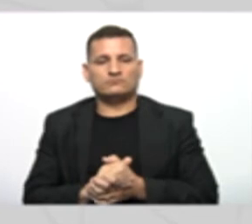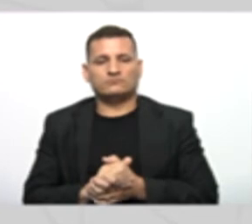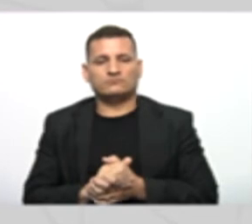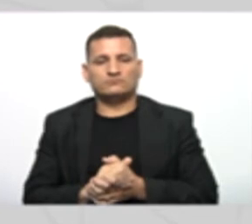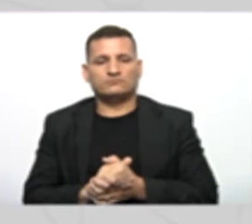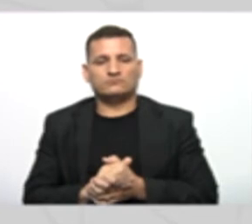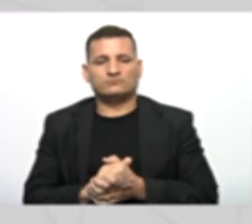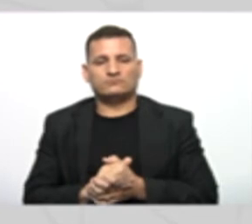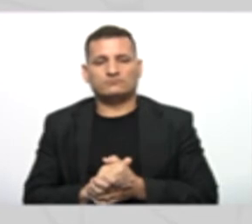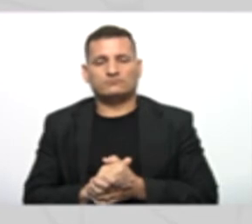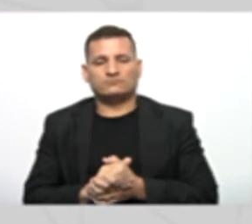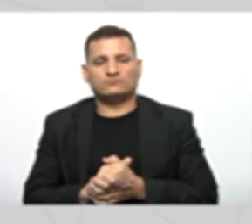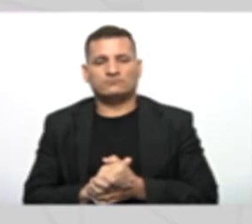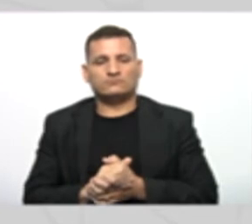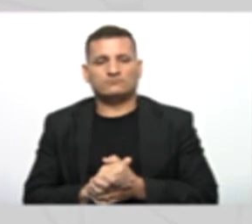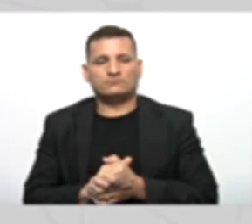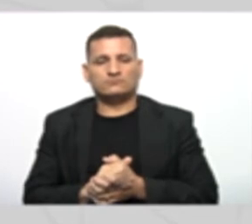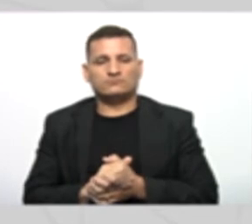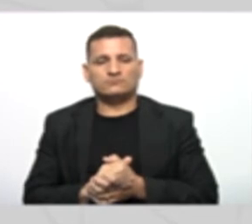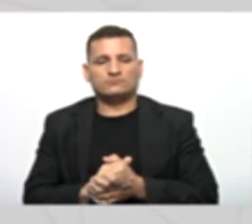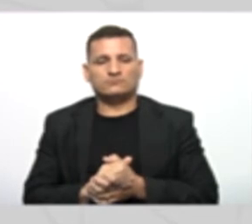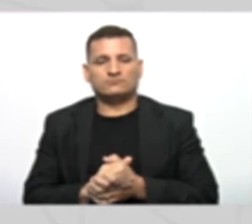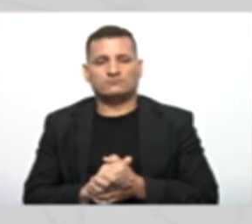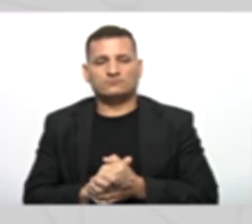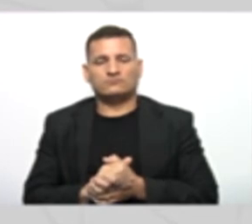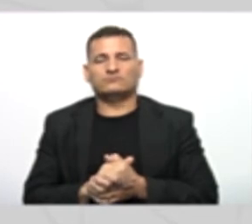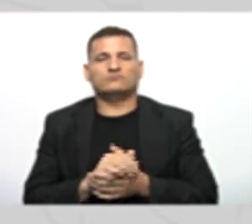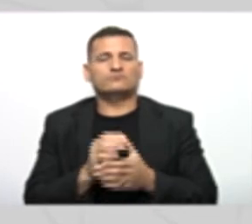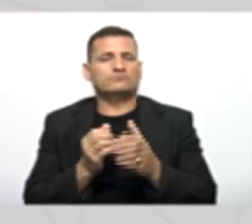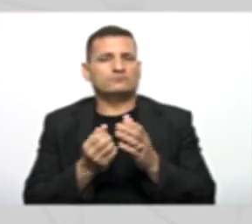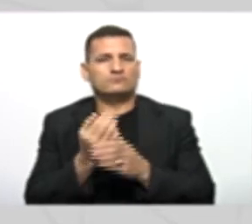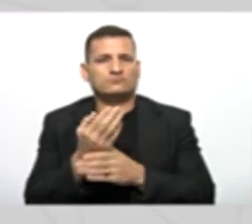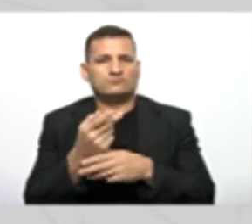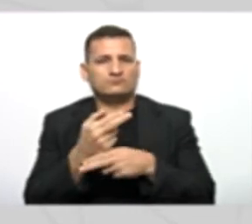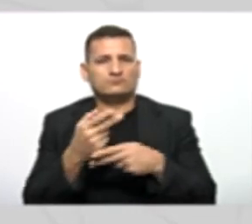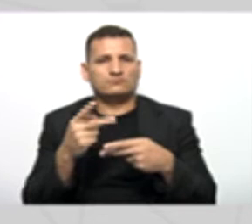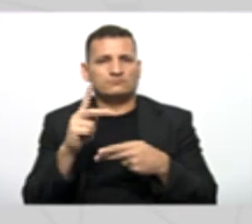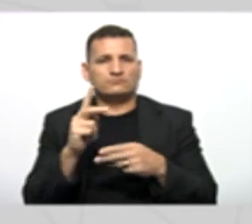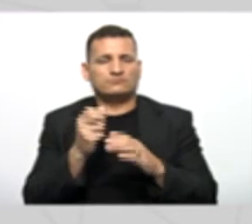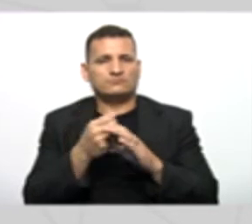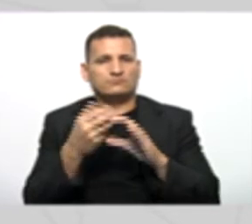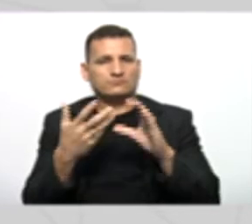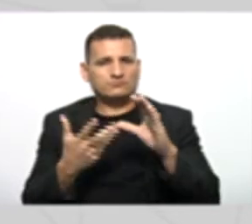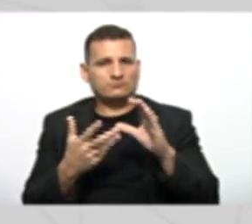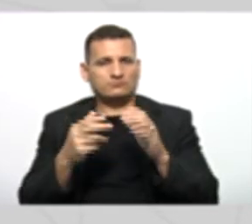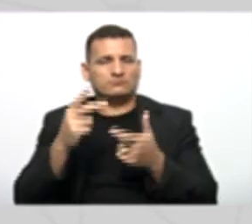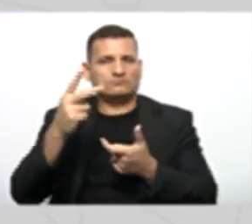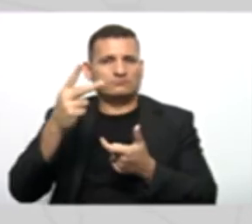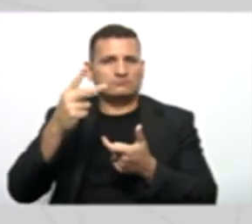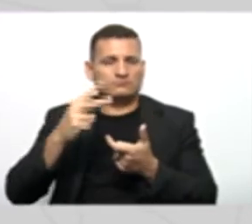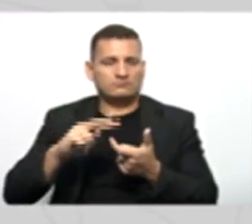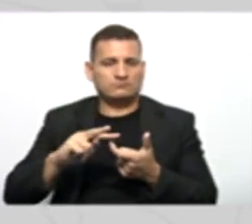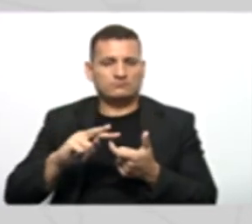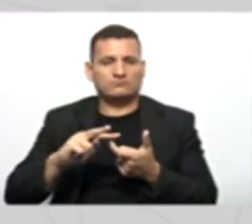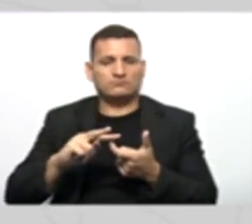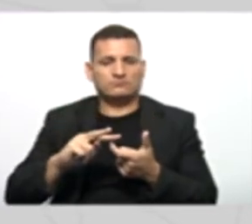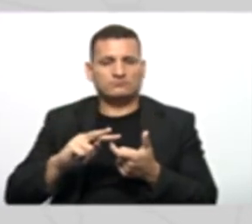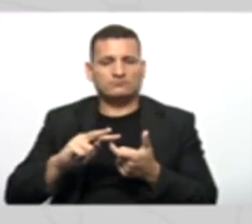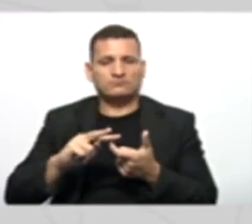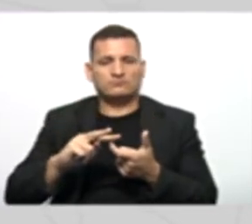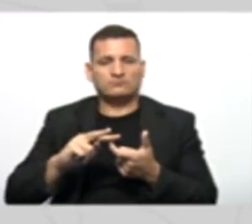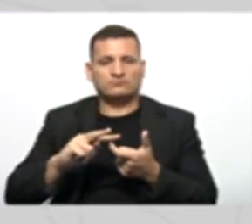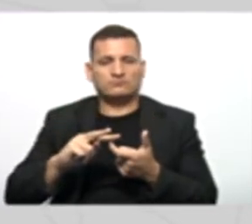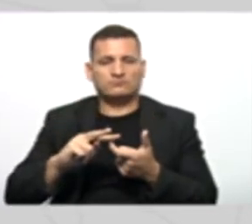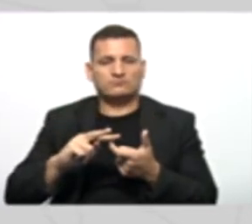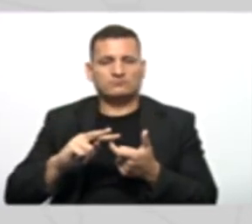seu método Construtor aí E crie um objeto Com as suas características Para que eu possa Herdá-las Ok Então feito